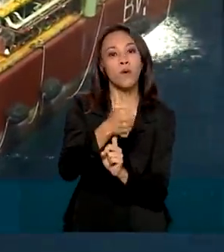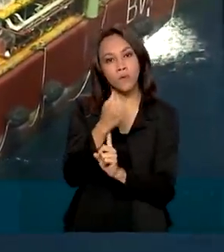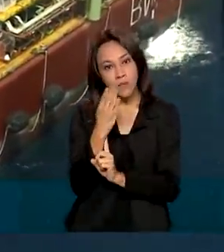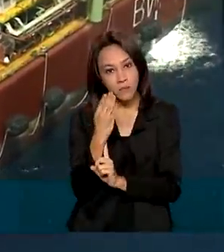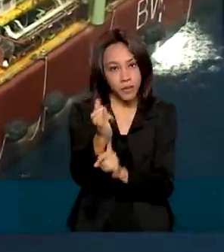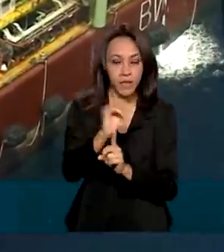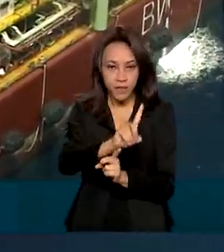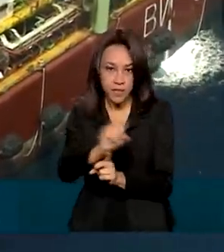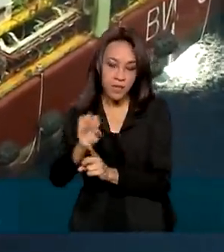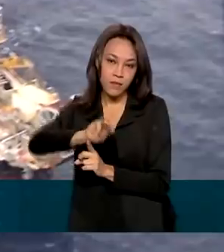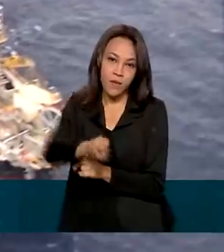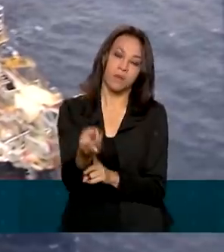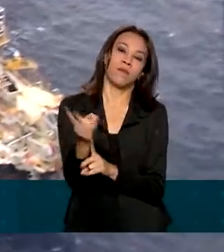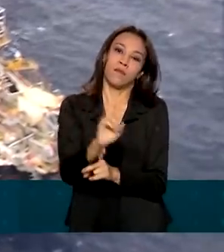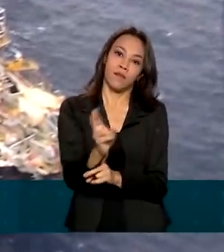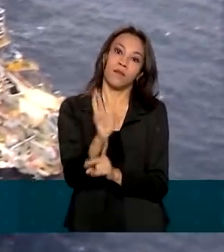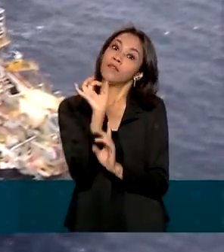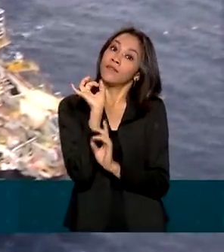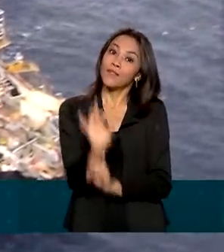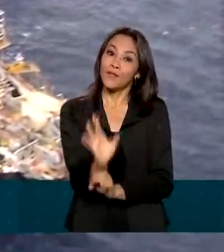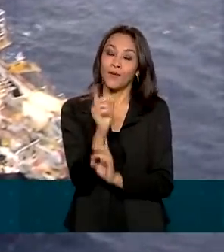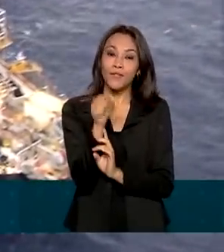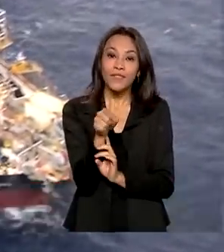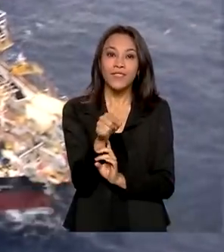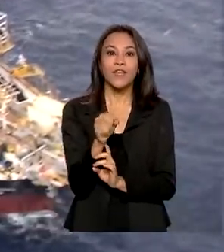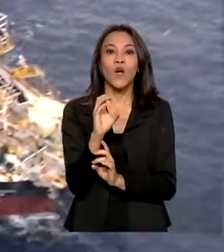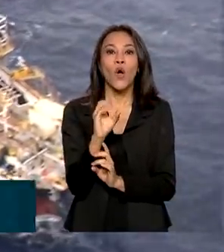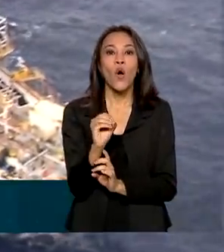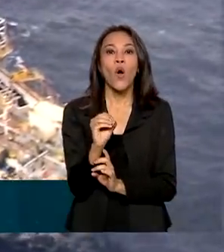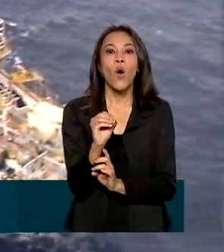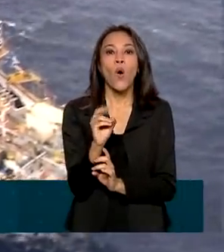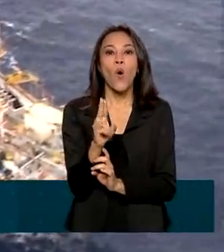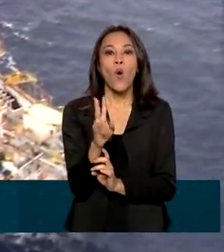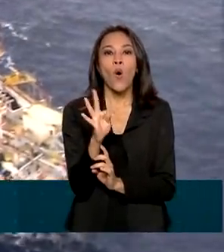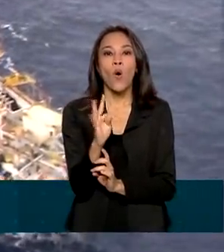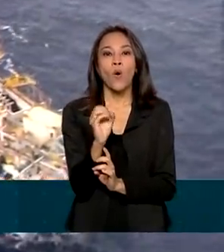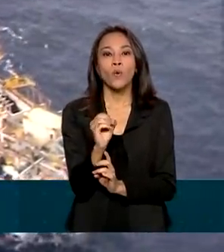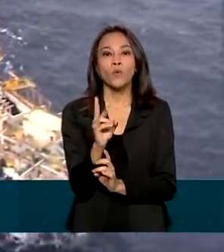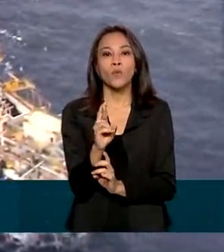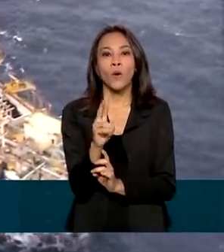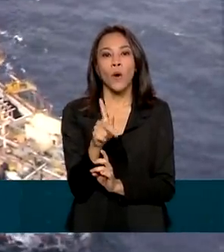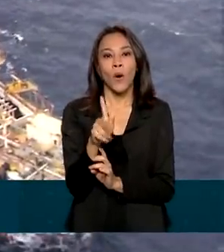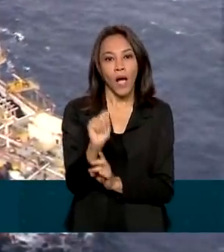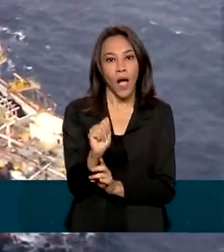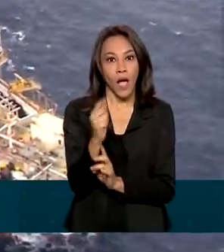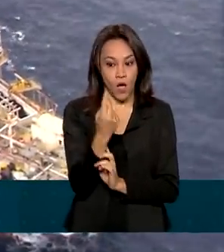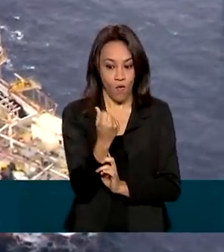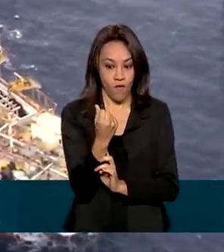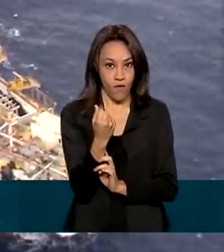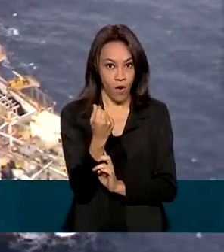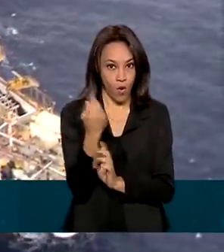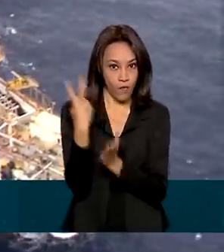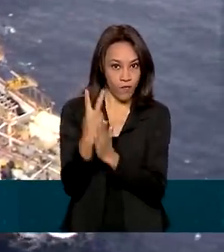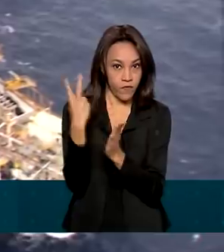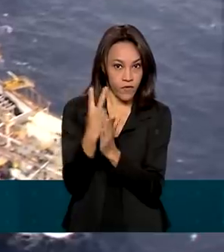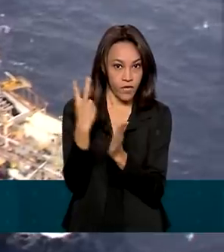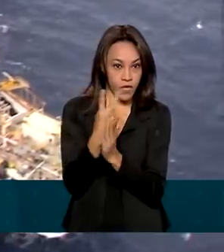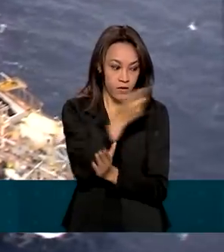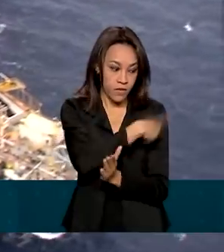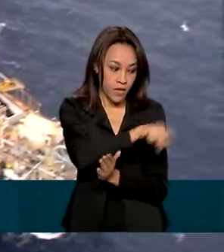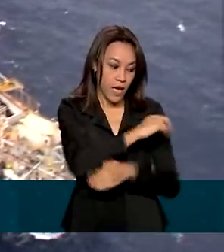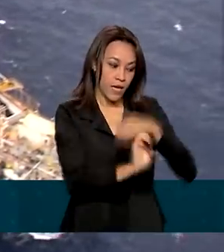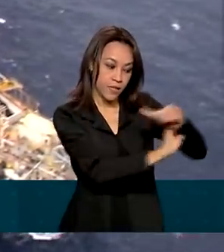e R 100 milhões só de bônus de outorga, que é o valor fixo que as petroleiras vão ofertar para a União